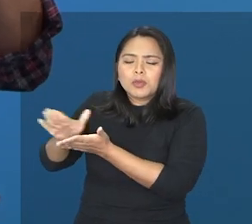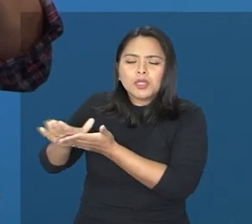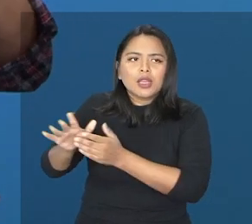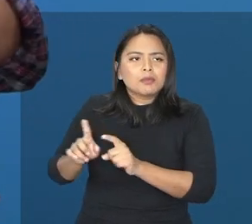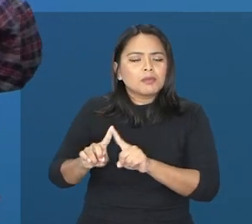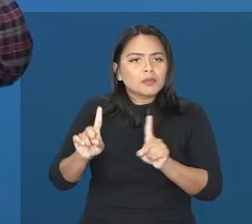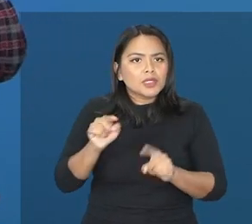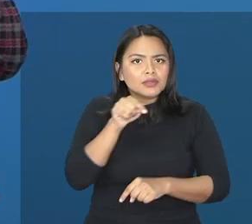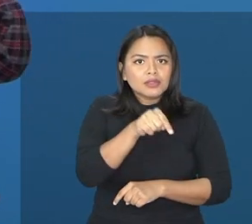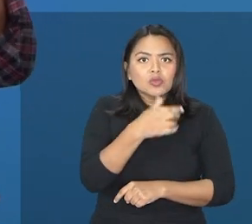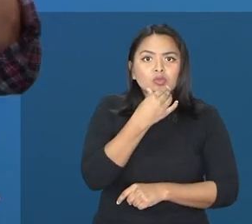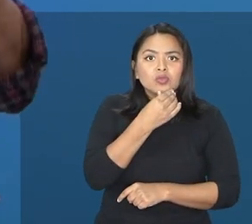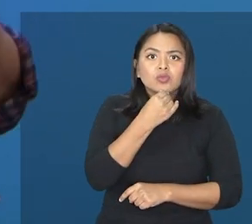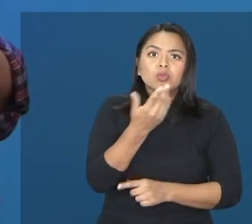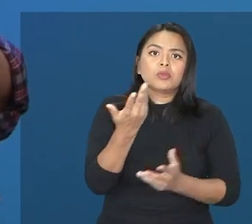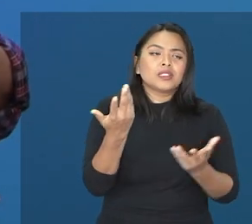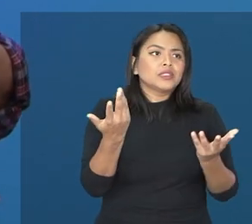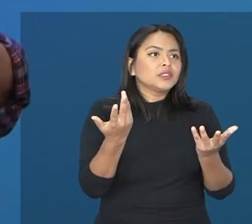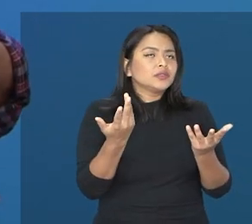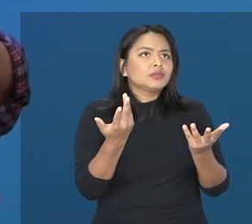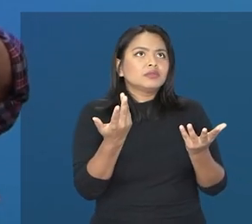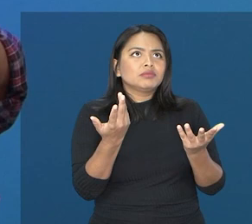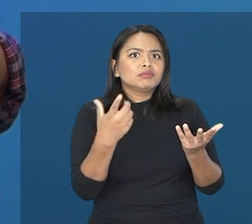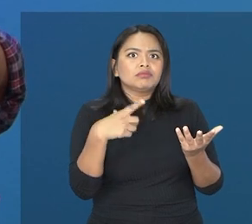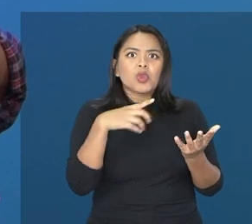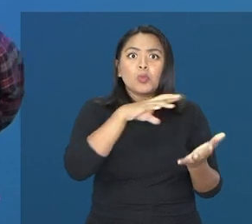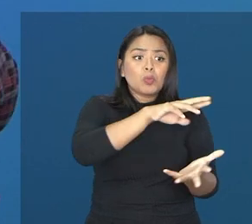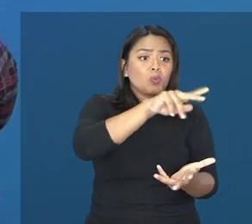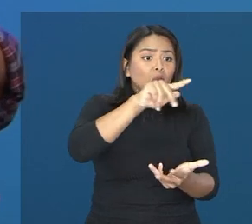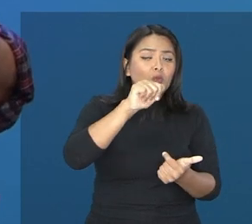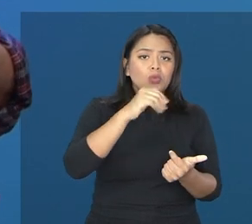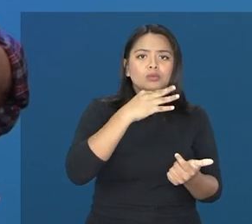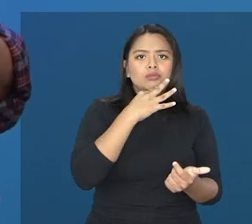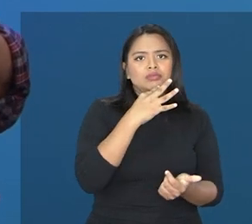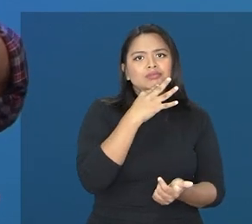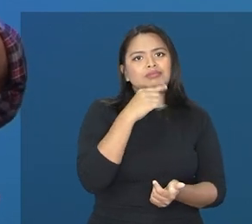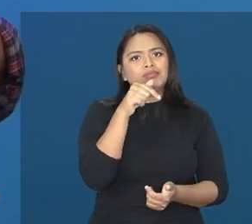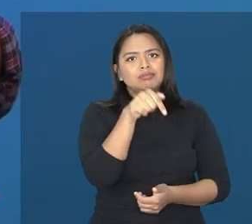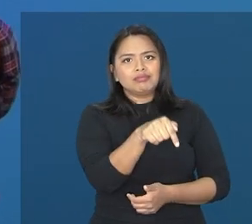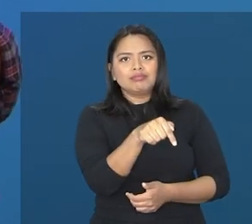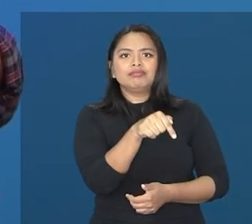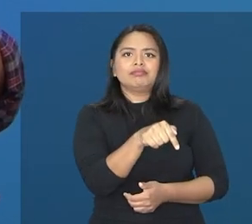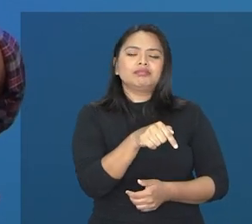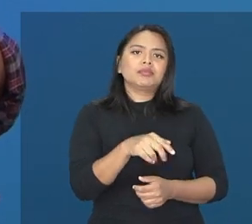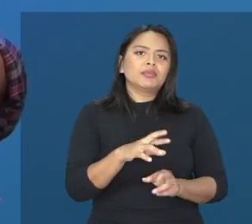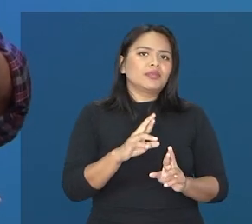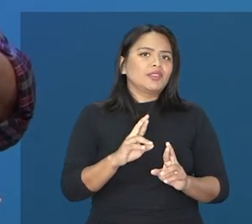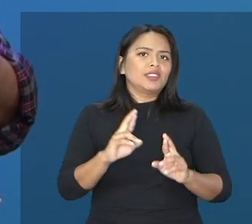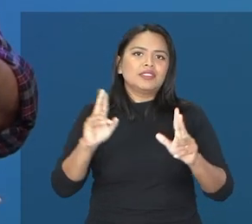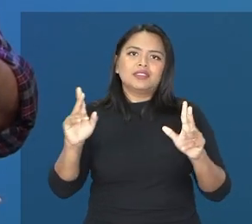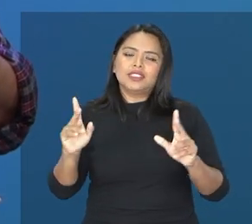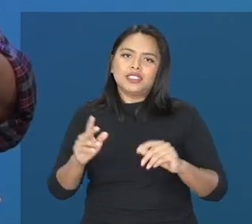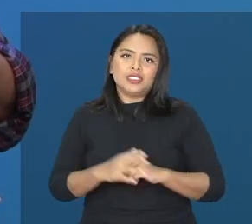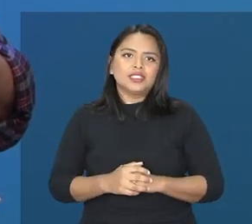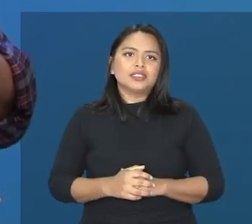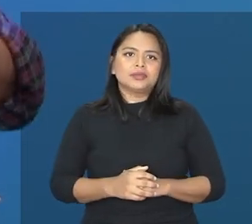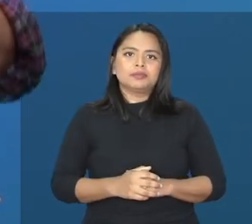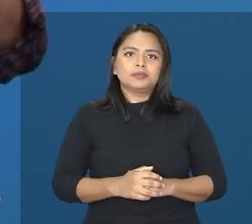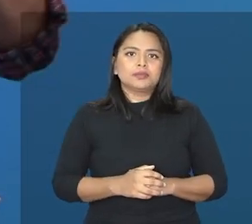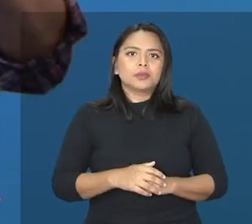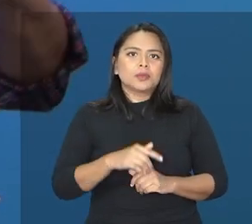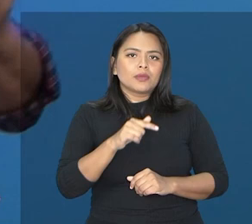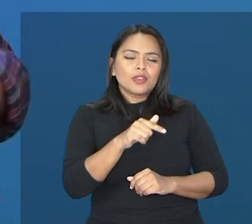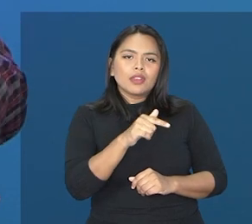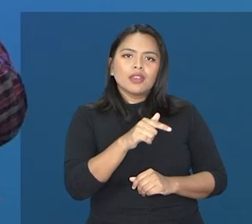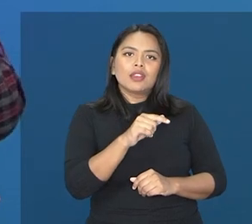São livros que são lidos em mais de 70 países. É diferente de uma pessoa que escreveu um livro que só ele, a família,